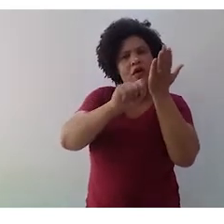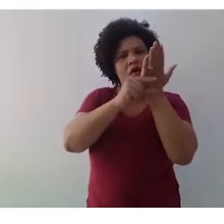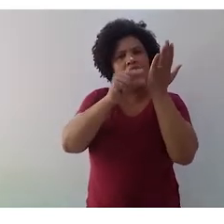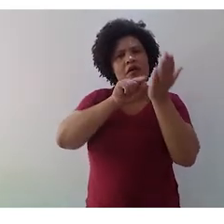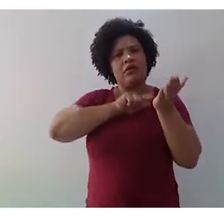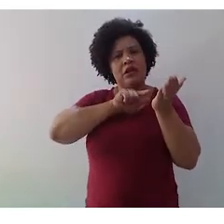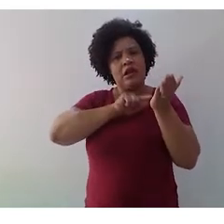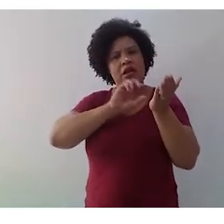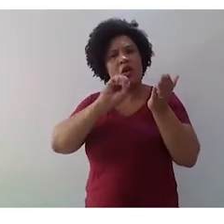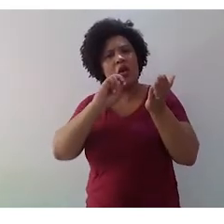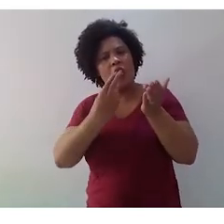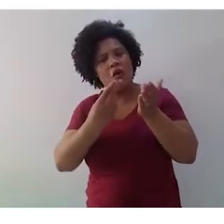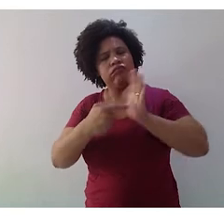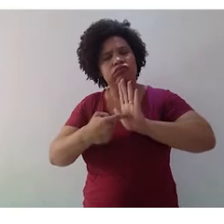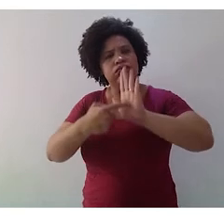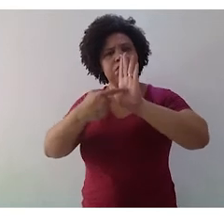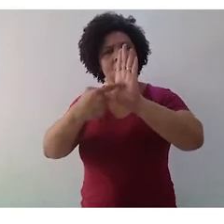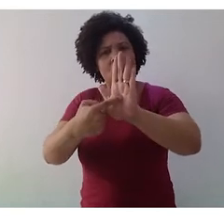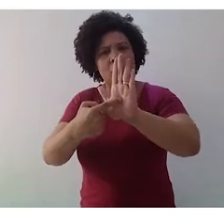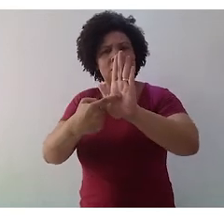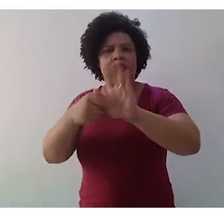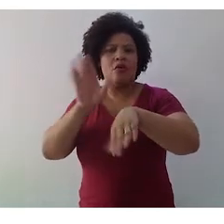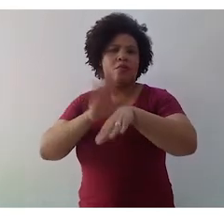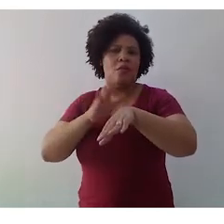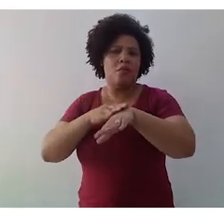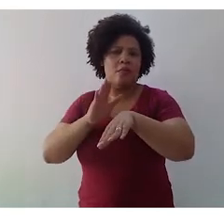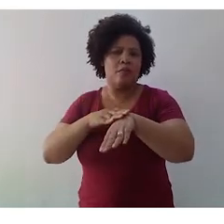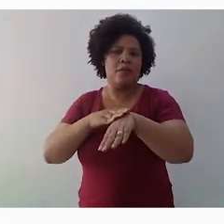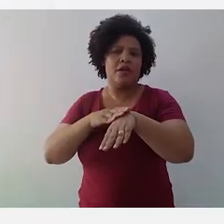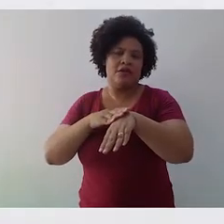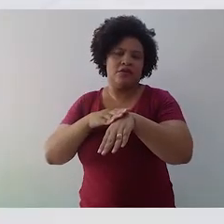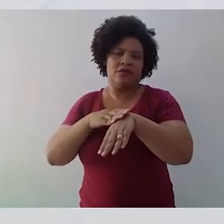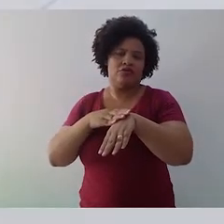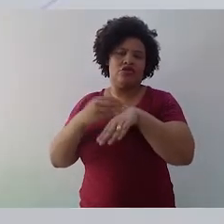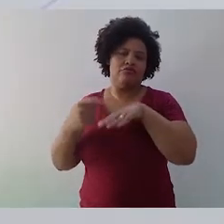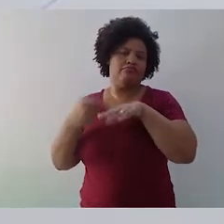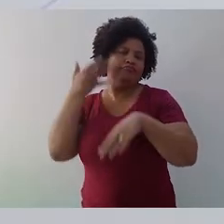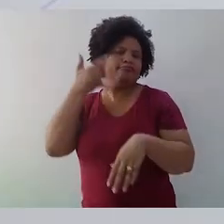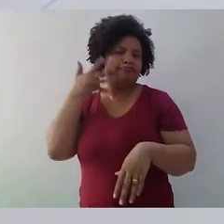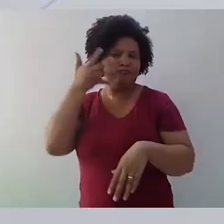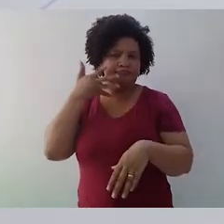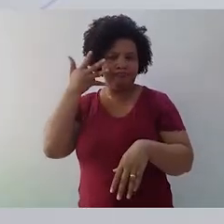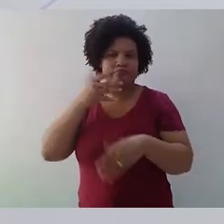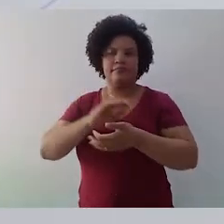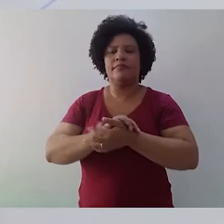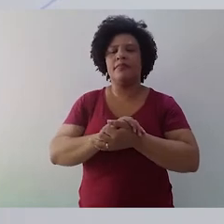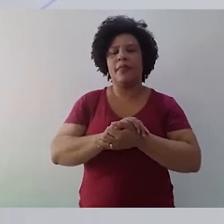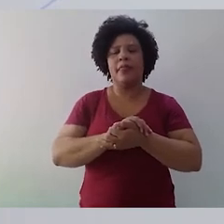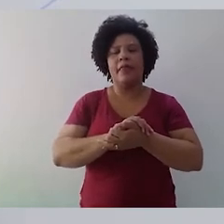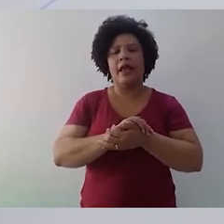mostra ao utilizar-se da fala. Então, quando perguntaram para o Catão, o que você